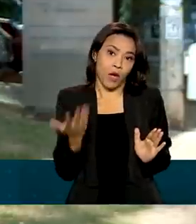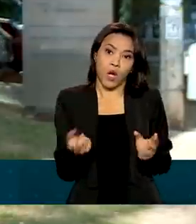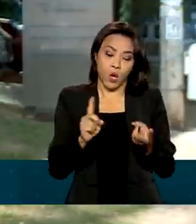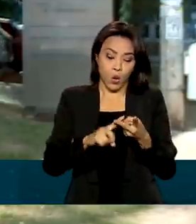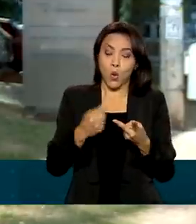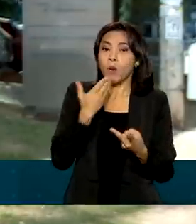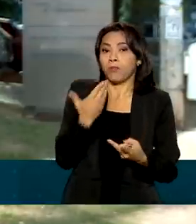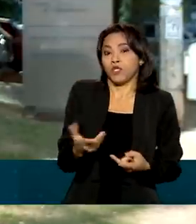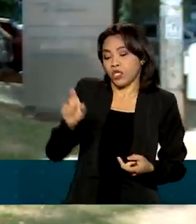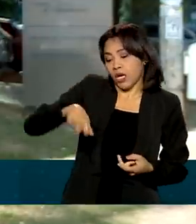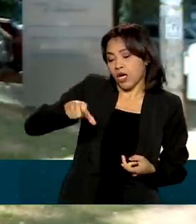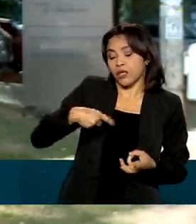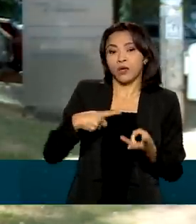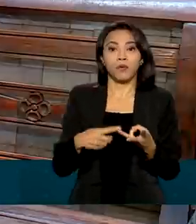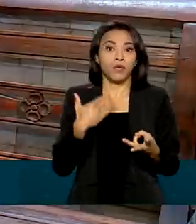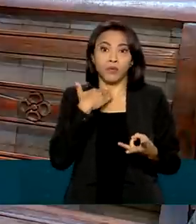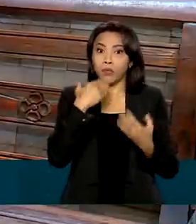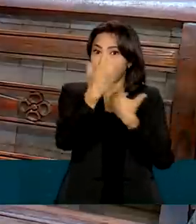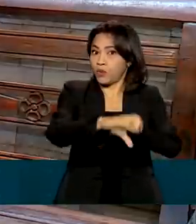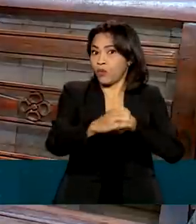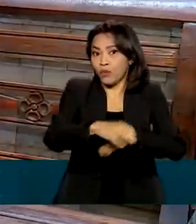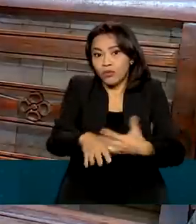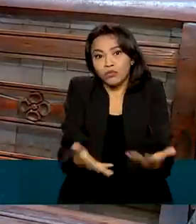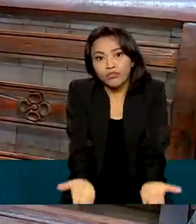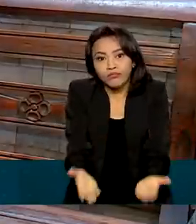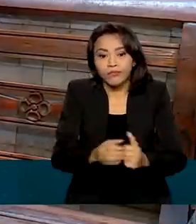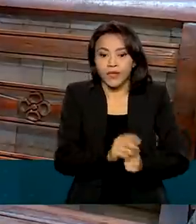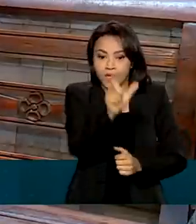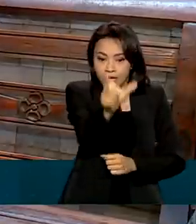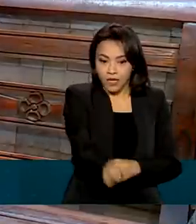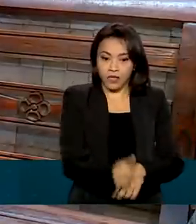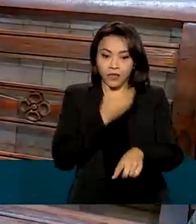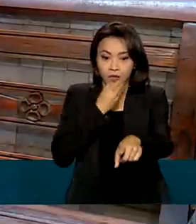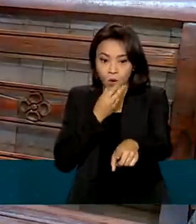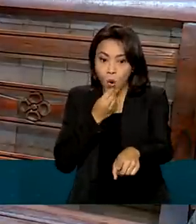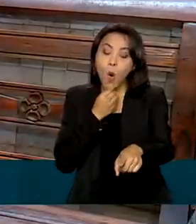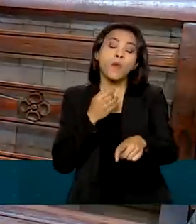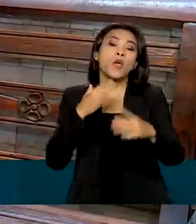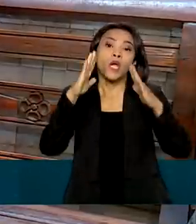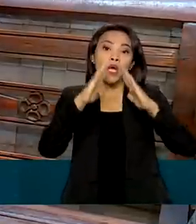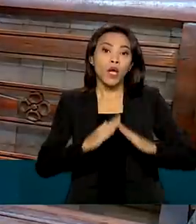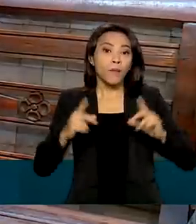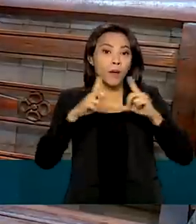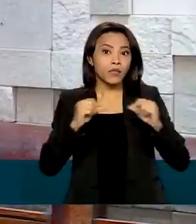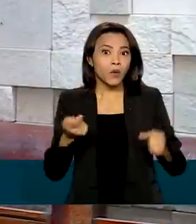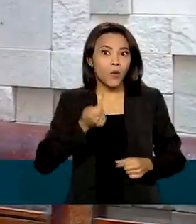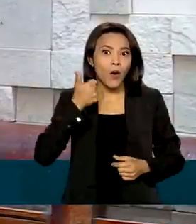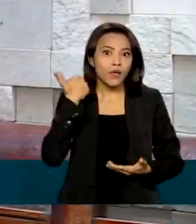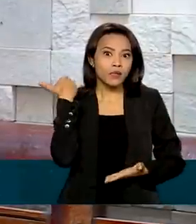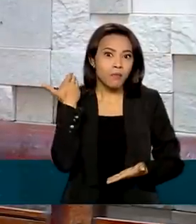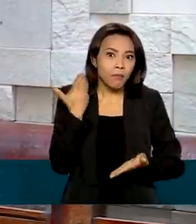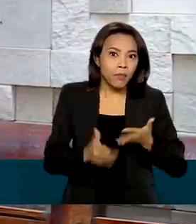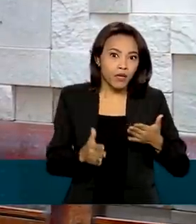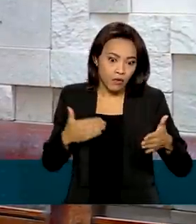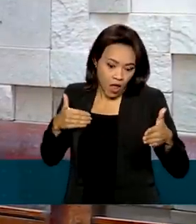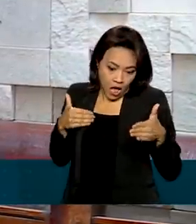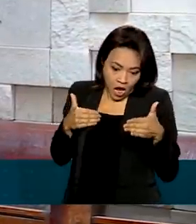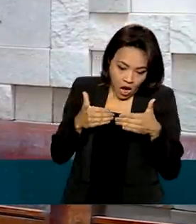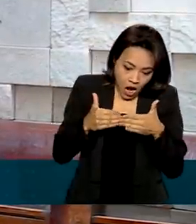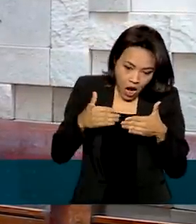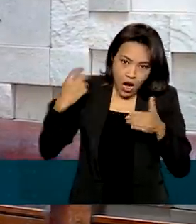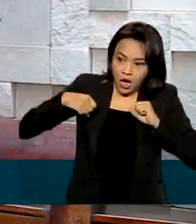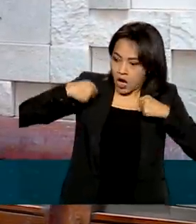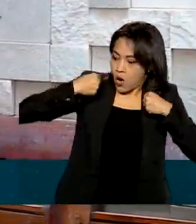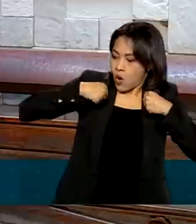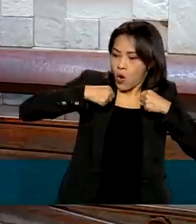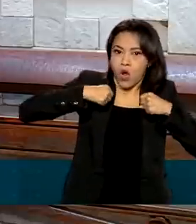e nem prestar concurso público. O Marcos, que mora em Brasília, quase perdeu o prazo e correu para entregar a declaração no